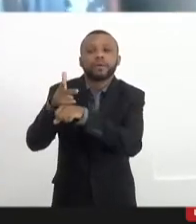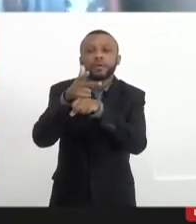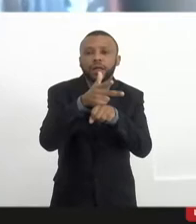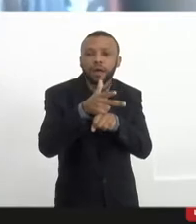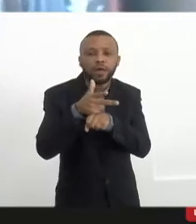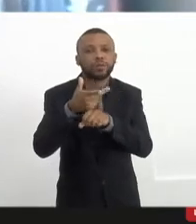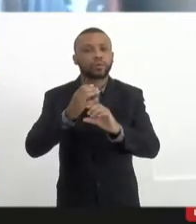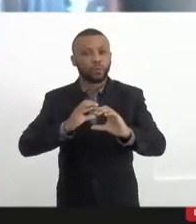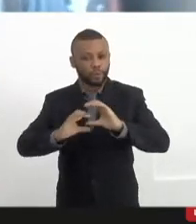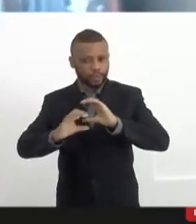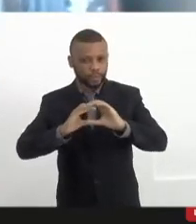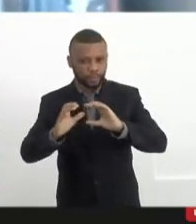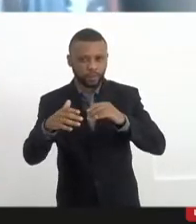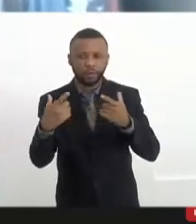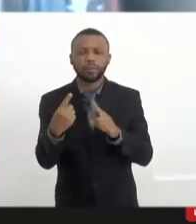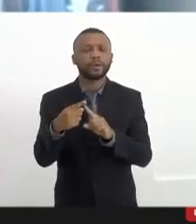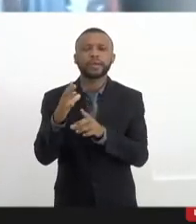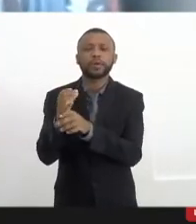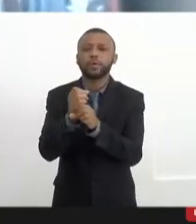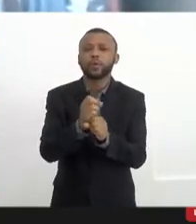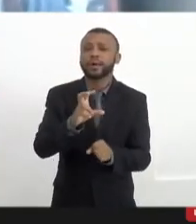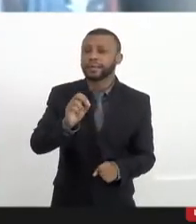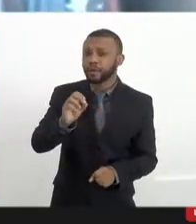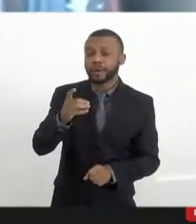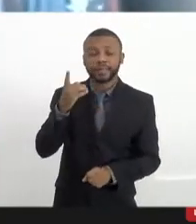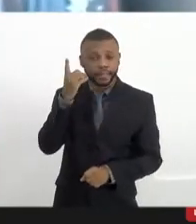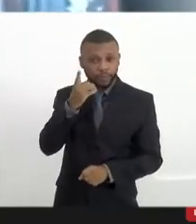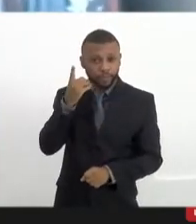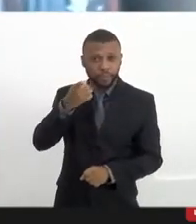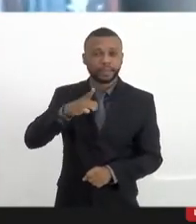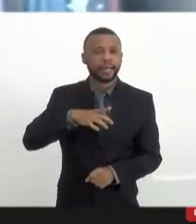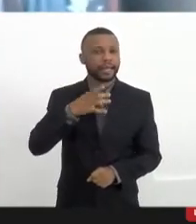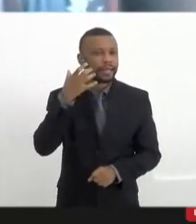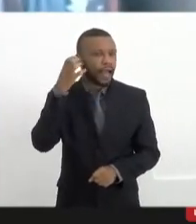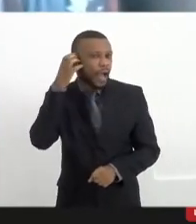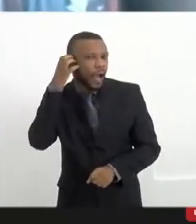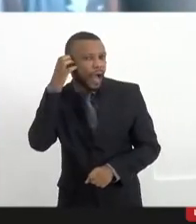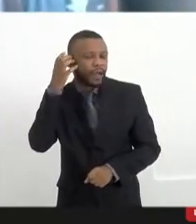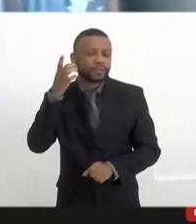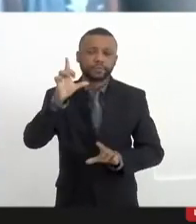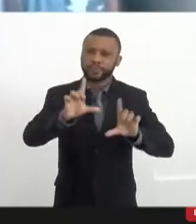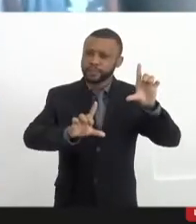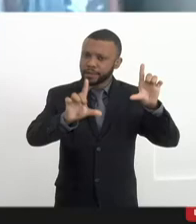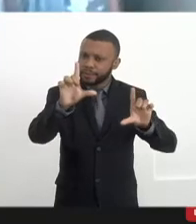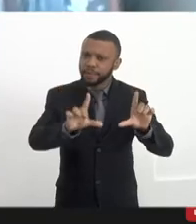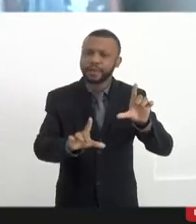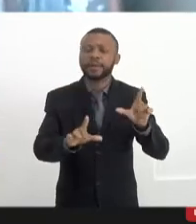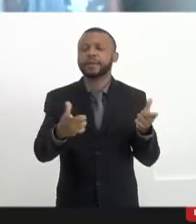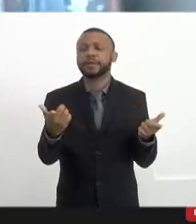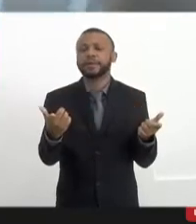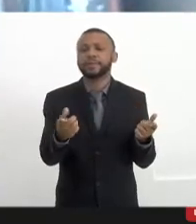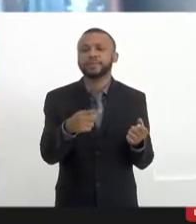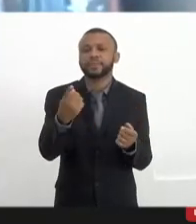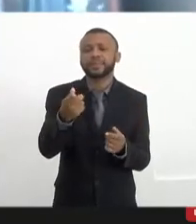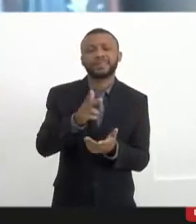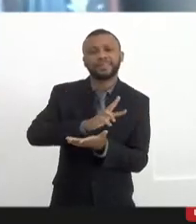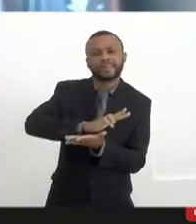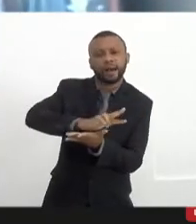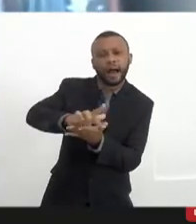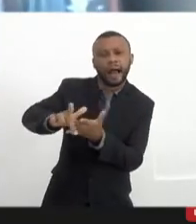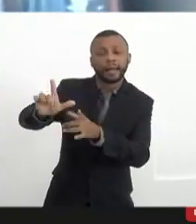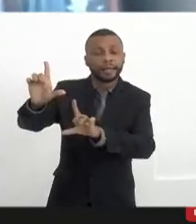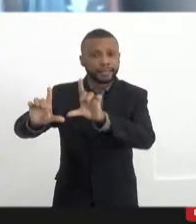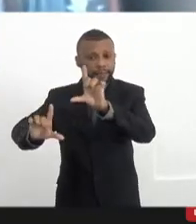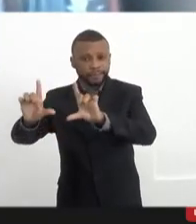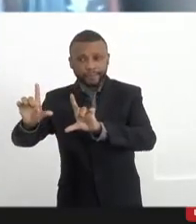Por que 50 deputados têm não sei quantas rádios e TVs retransmissoras e dezenas de TVs